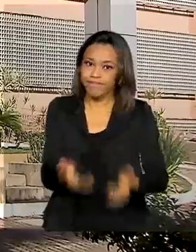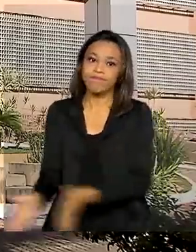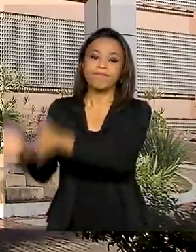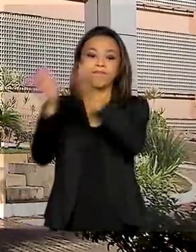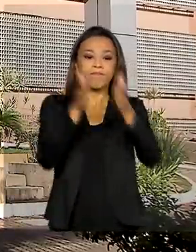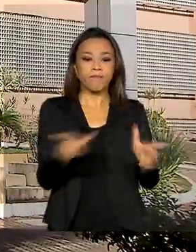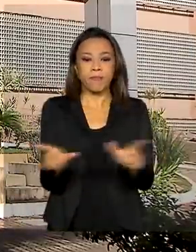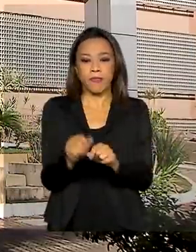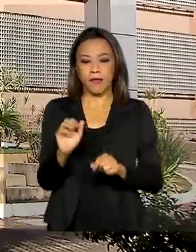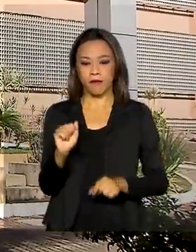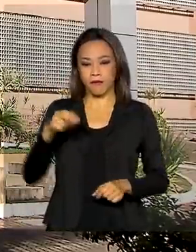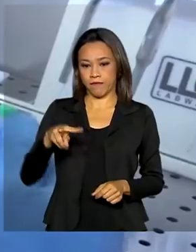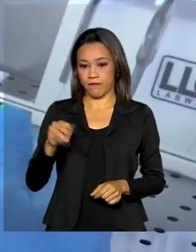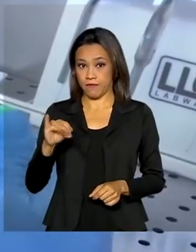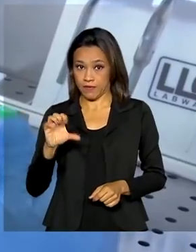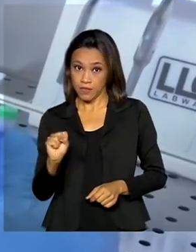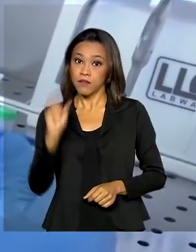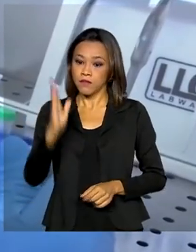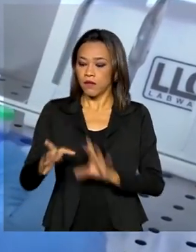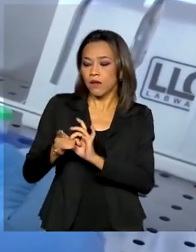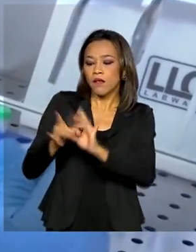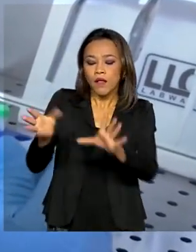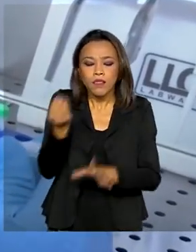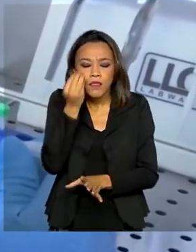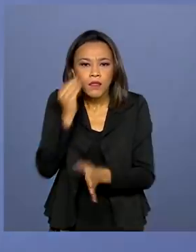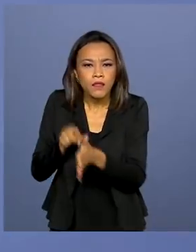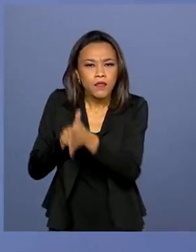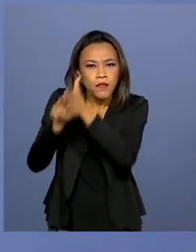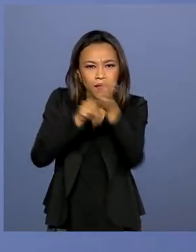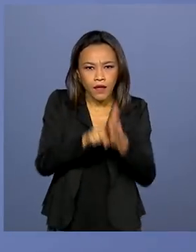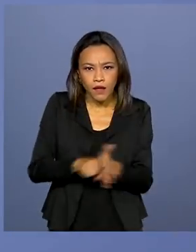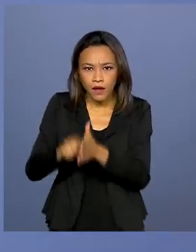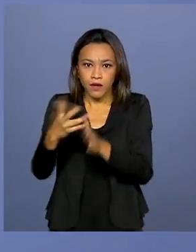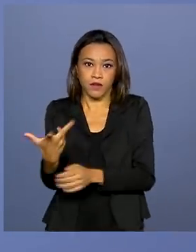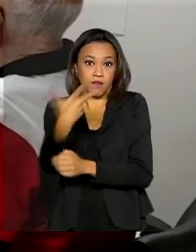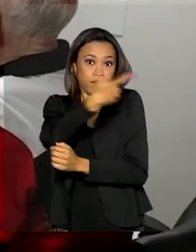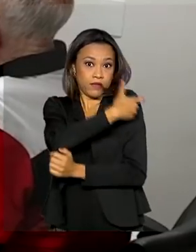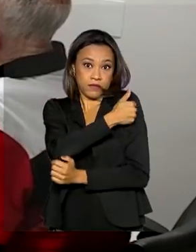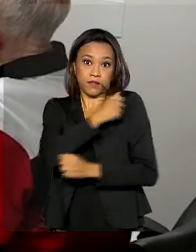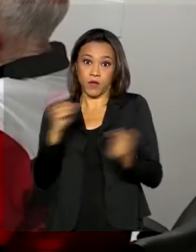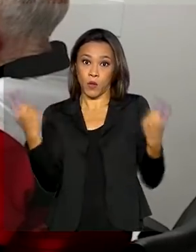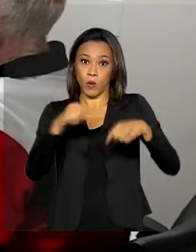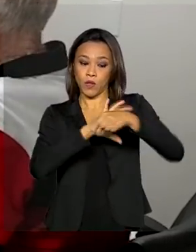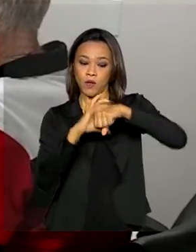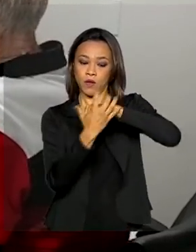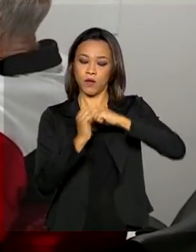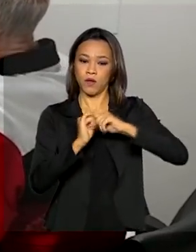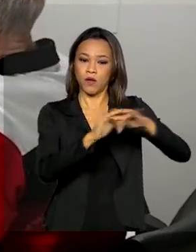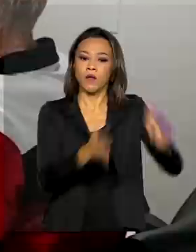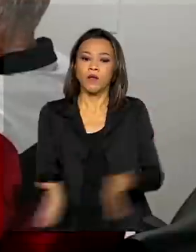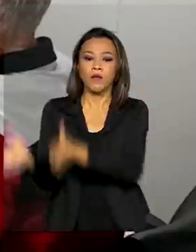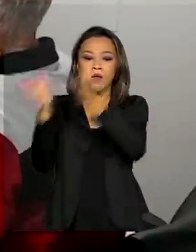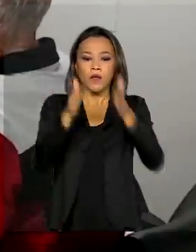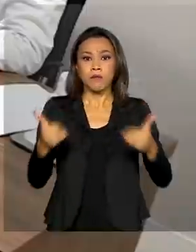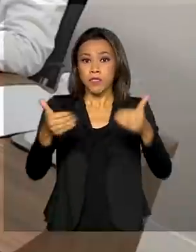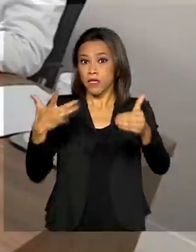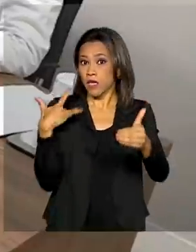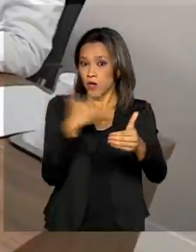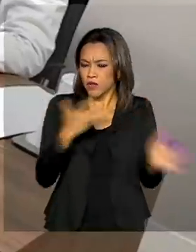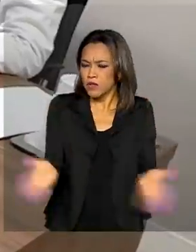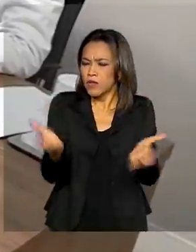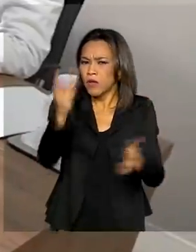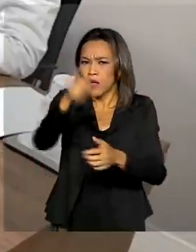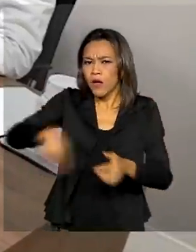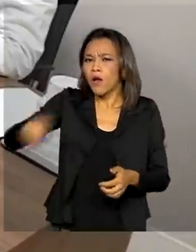Anvisa libera a retomada dos testes com a vacina Coronavac. Ministério da Saúde lança campanha para incentivar que